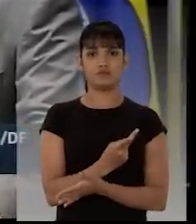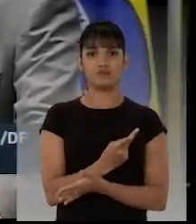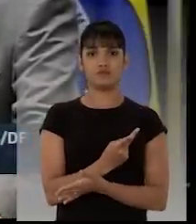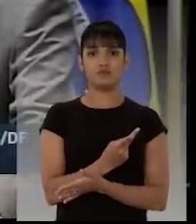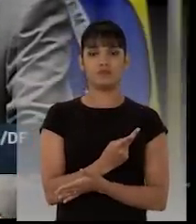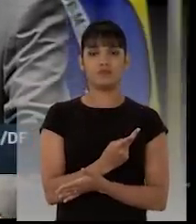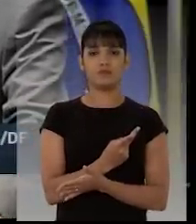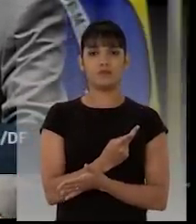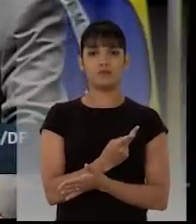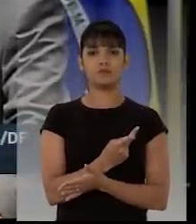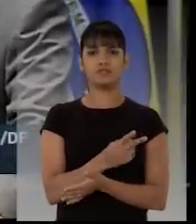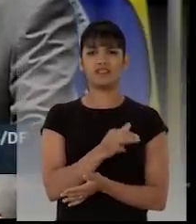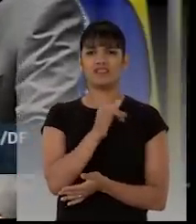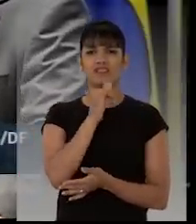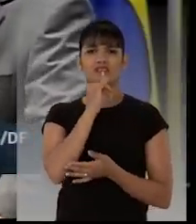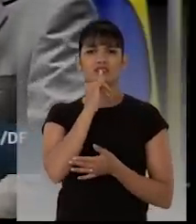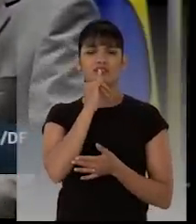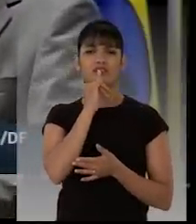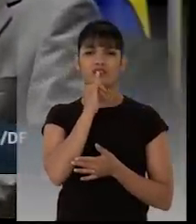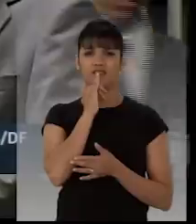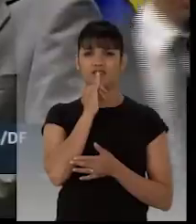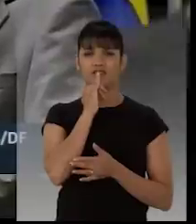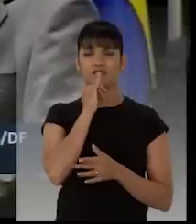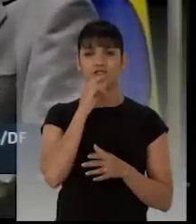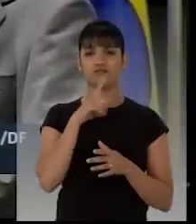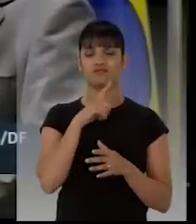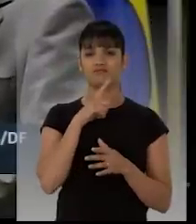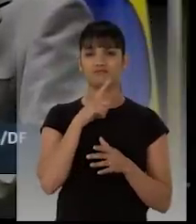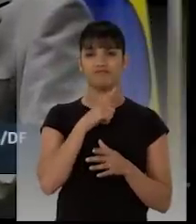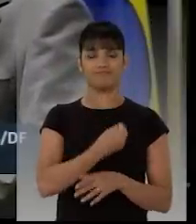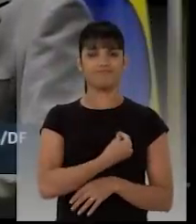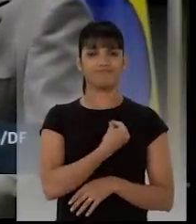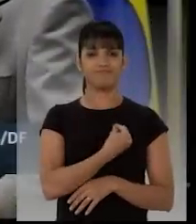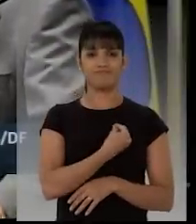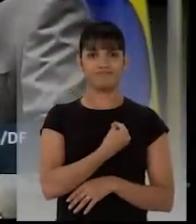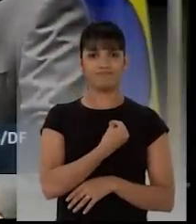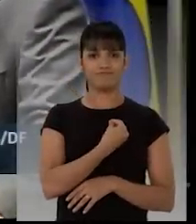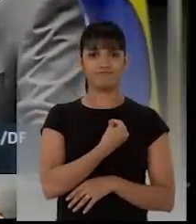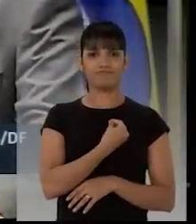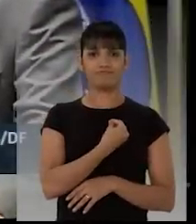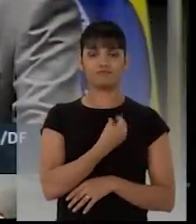golpe que o destino pregou em todos nós.